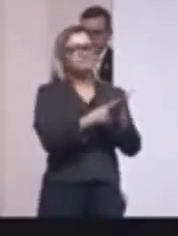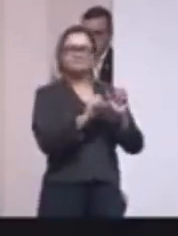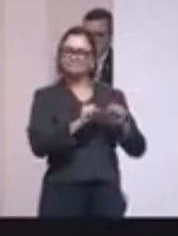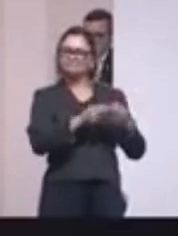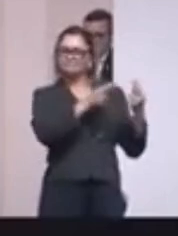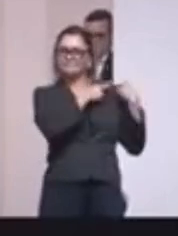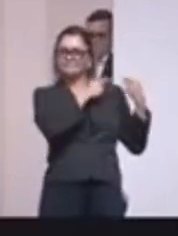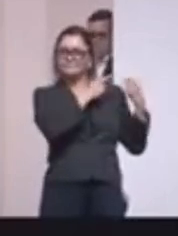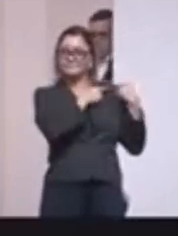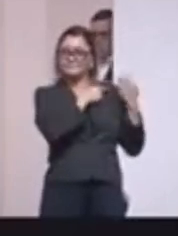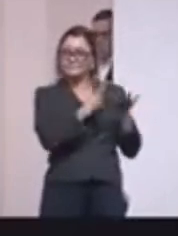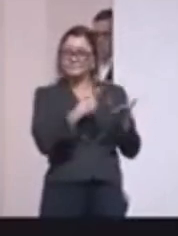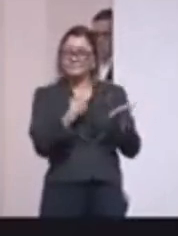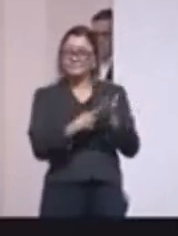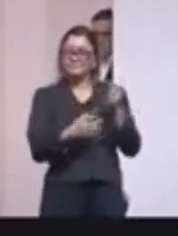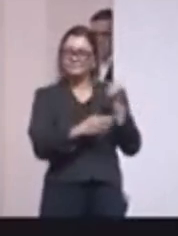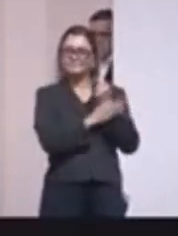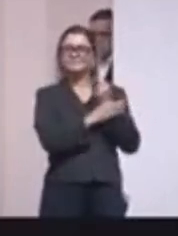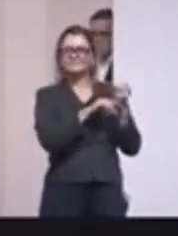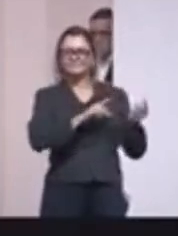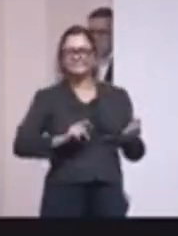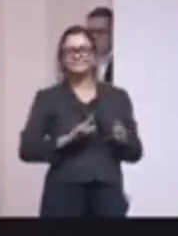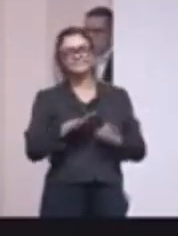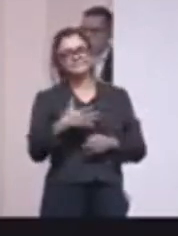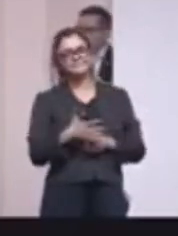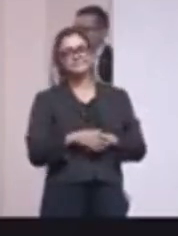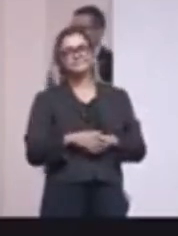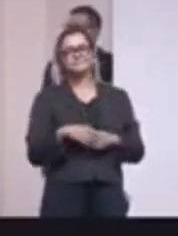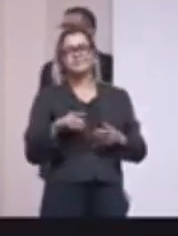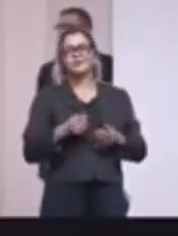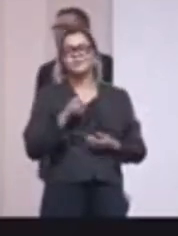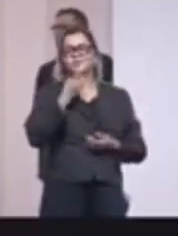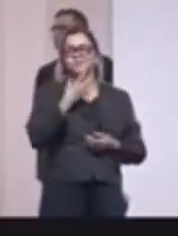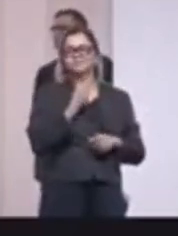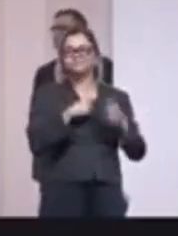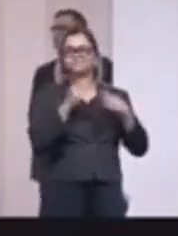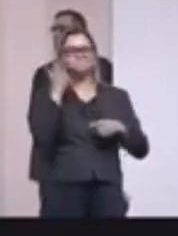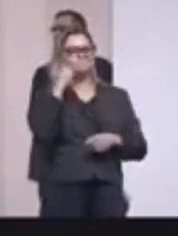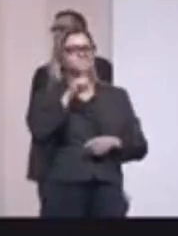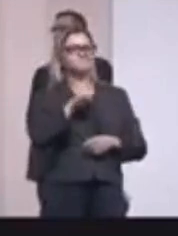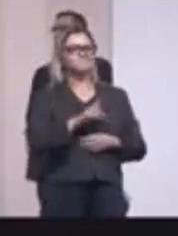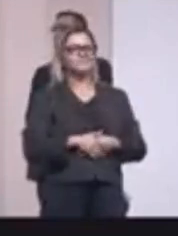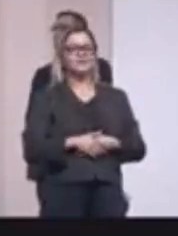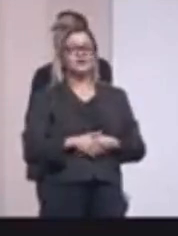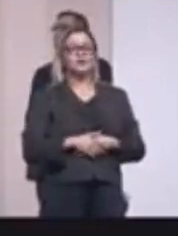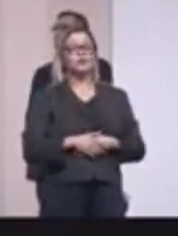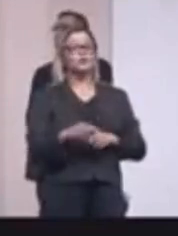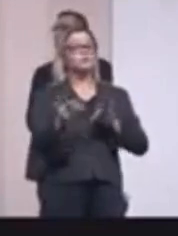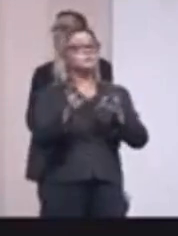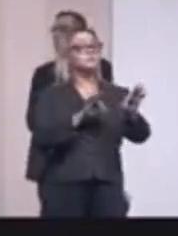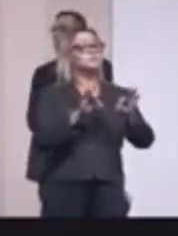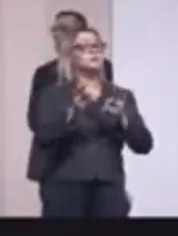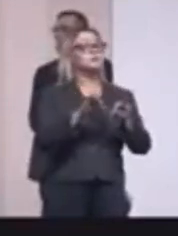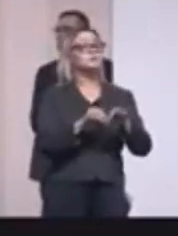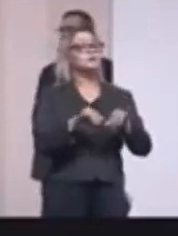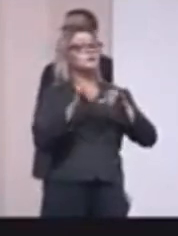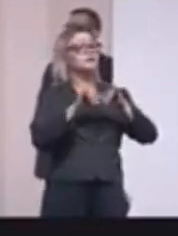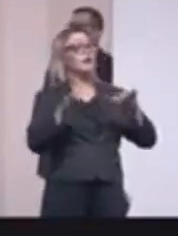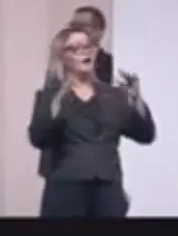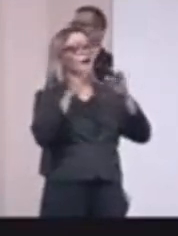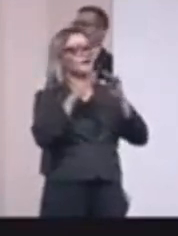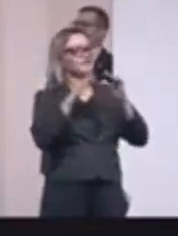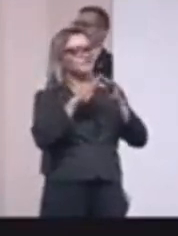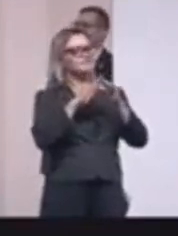comprometimento com a questão da segurança pública, então outro gol que a gente está marcando aí com o nosso programa habitacional.